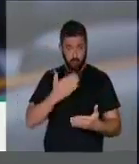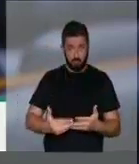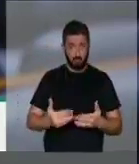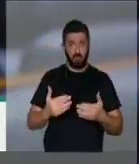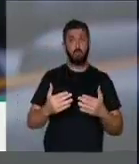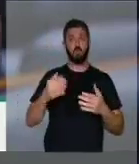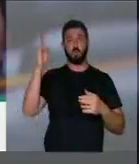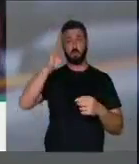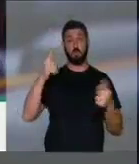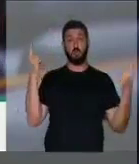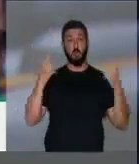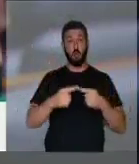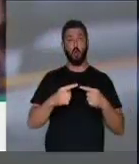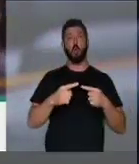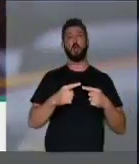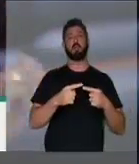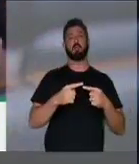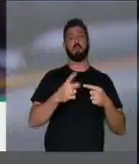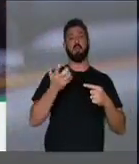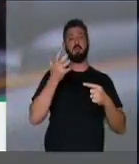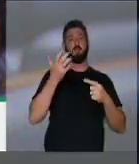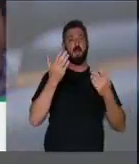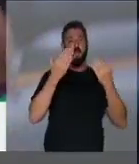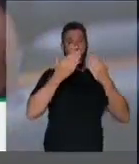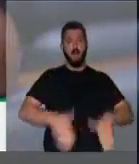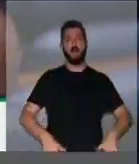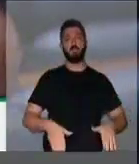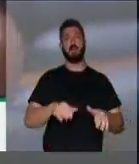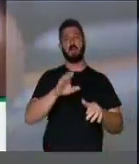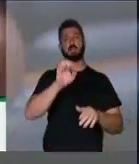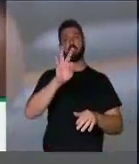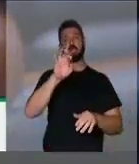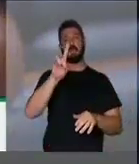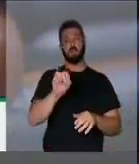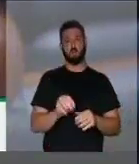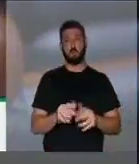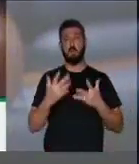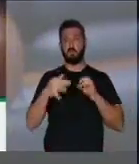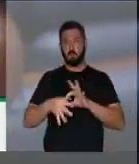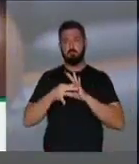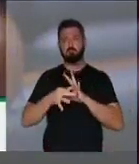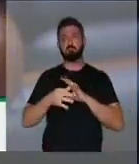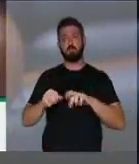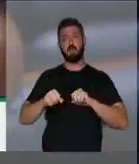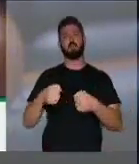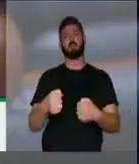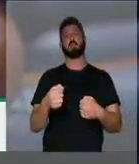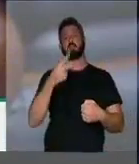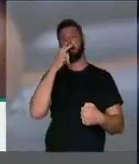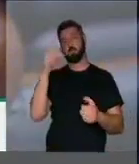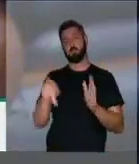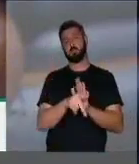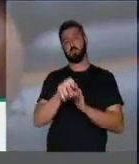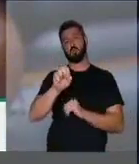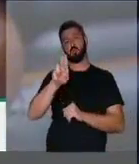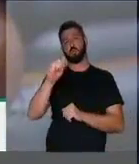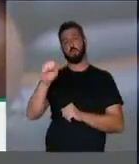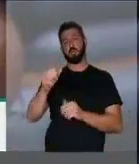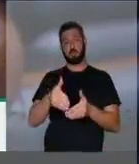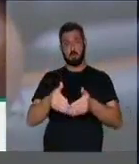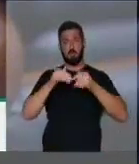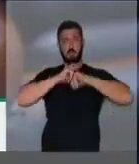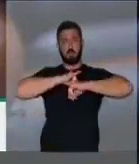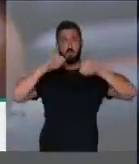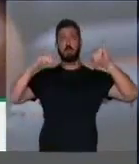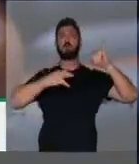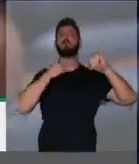contra o desmonte do Estado brasileiro a comparecer e encerrar fileiras para que a gente possa defender o fortalecimento do SUAS. Peço que